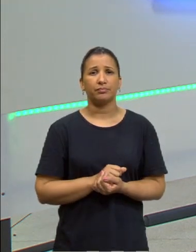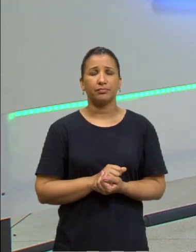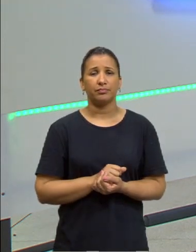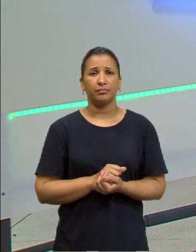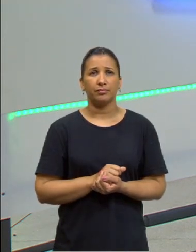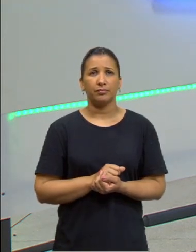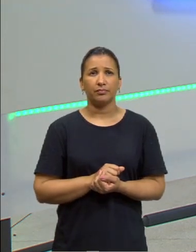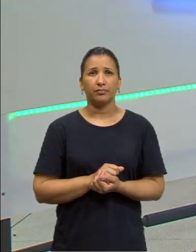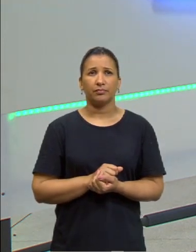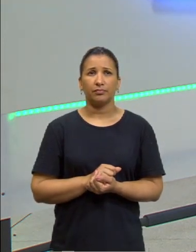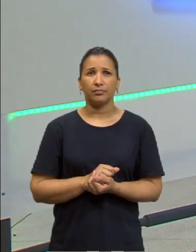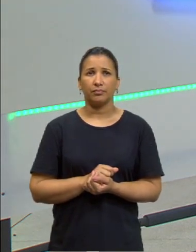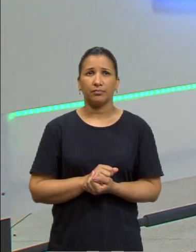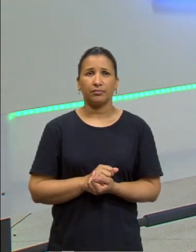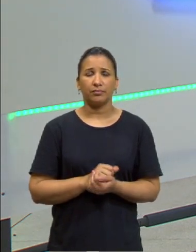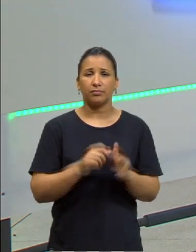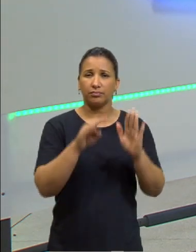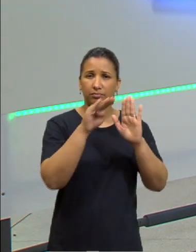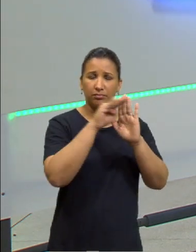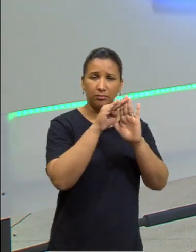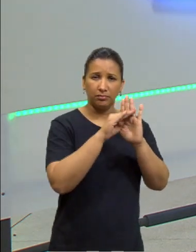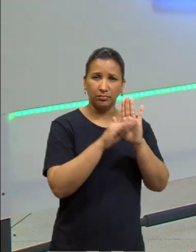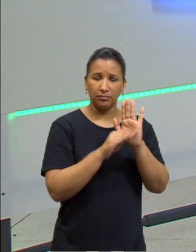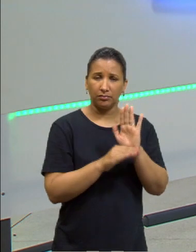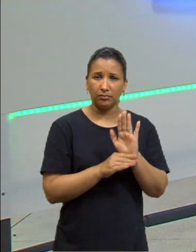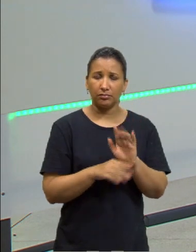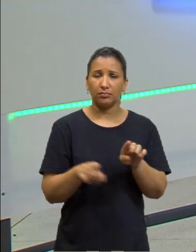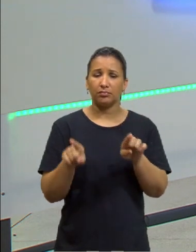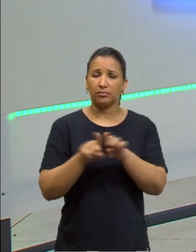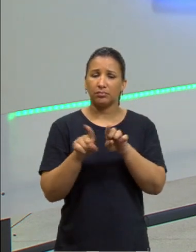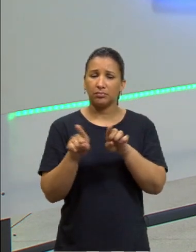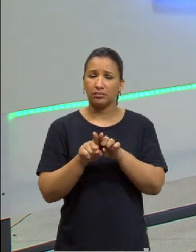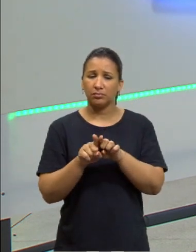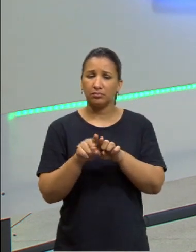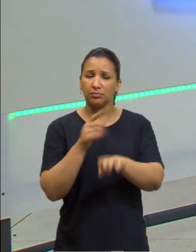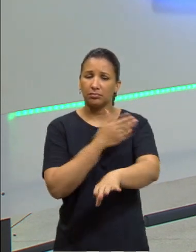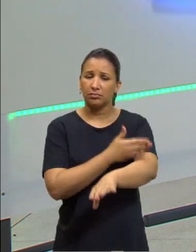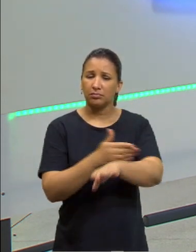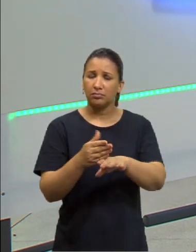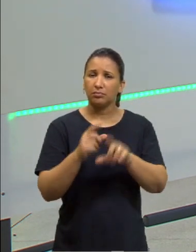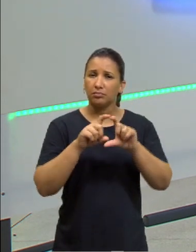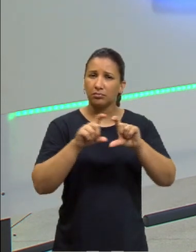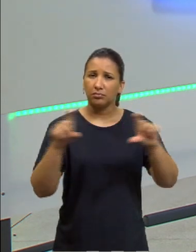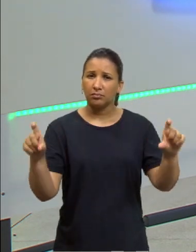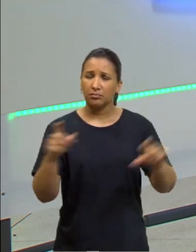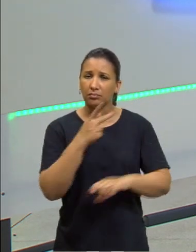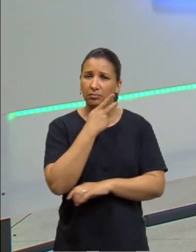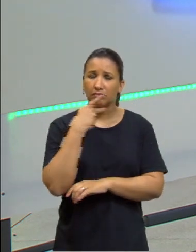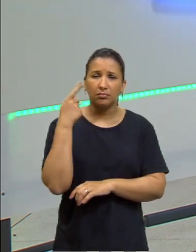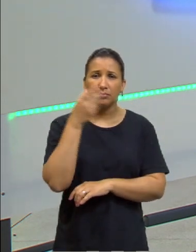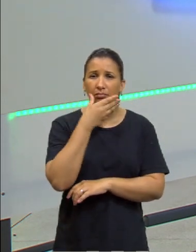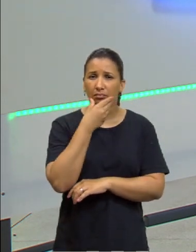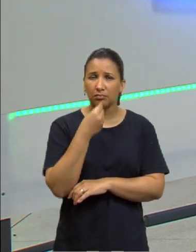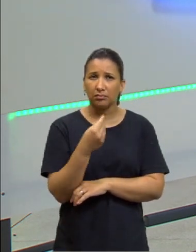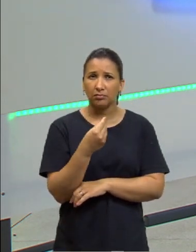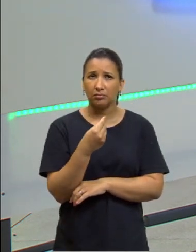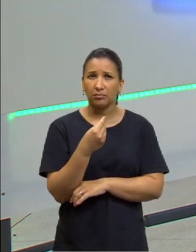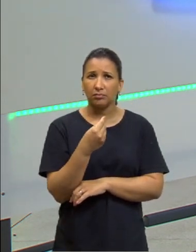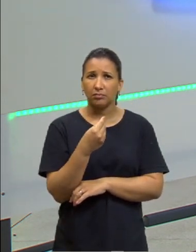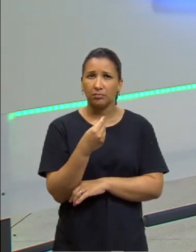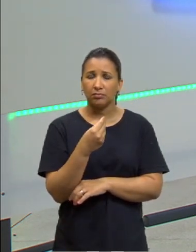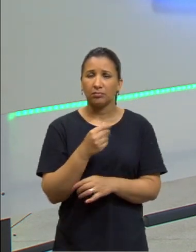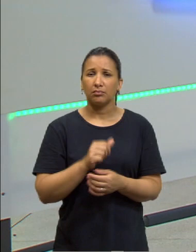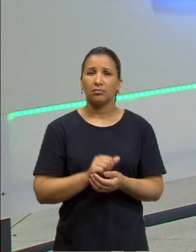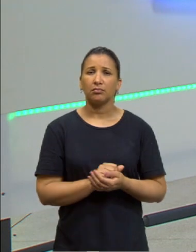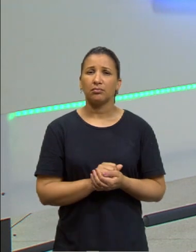Aqui dá para citar os fundamentos na metafísica dos costumes. Para entendermos em uma frase o que Kant quer dizer. Nossa, pessoal, então só precisava ter lido essa